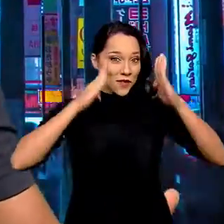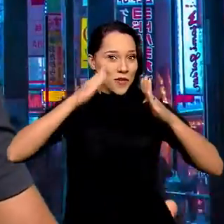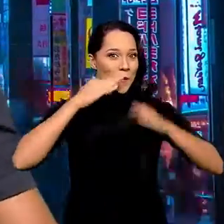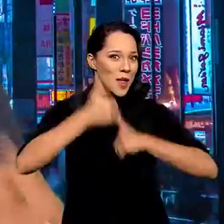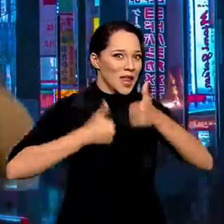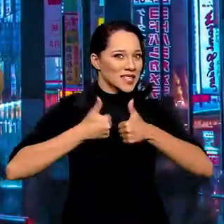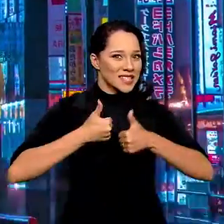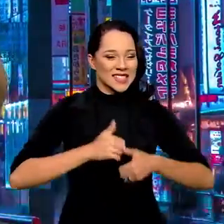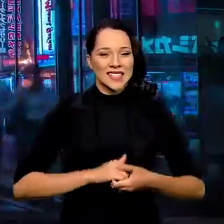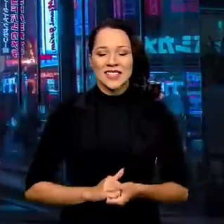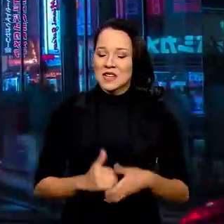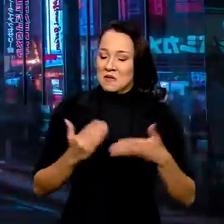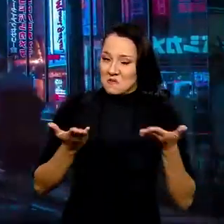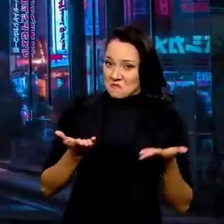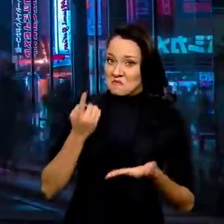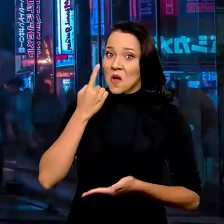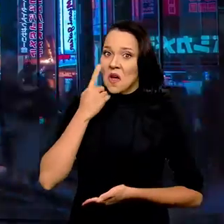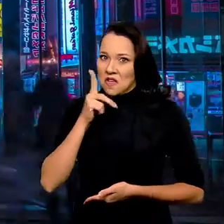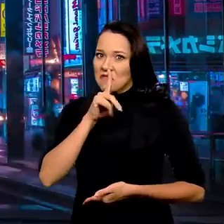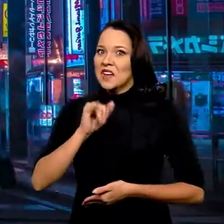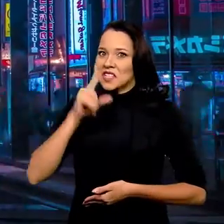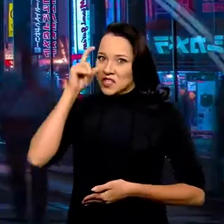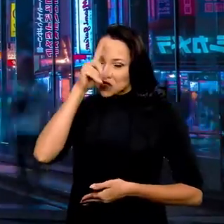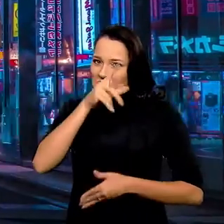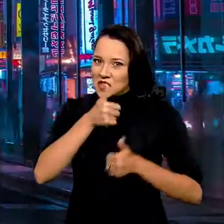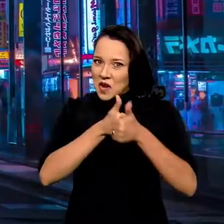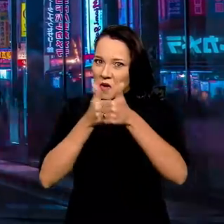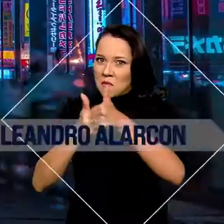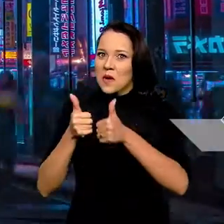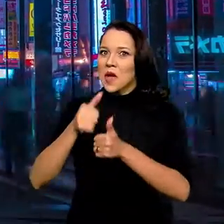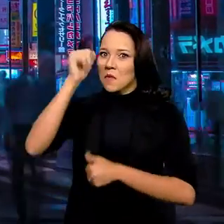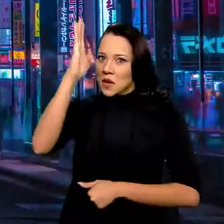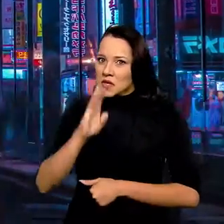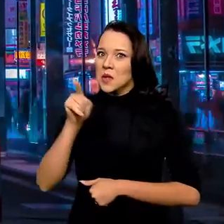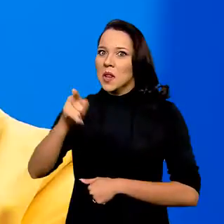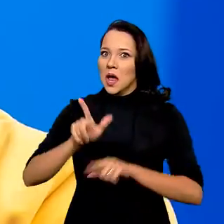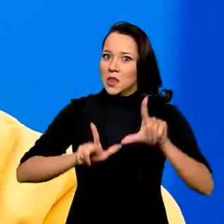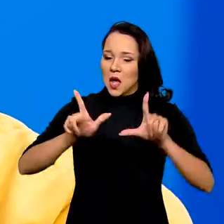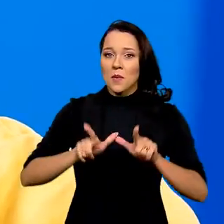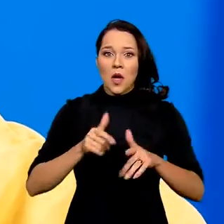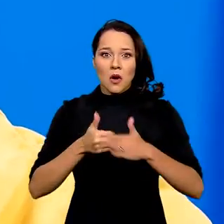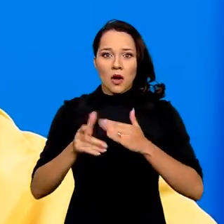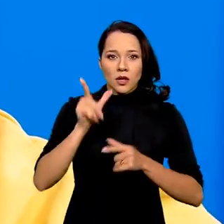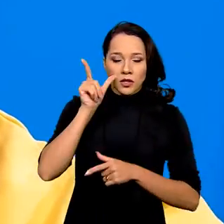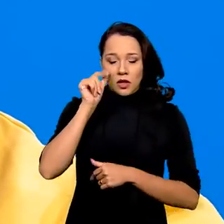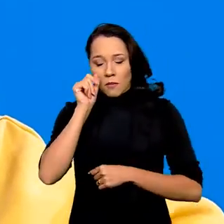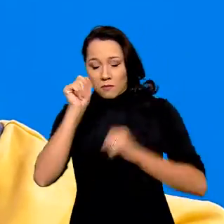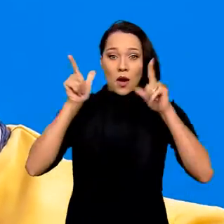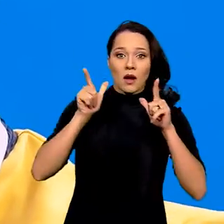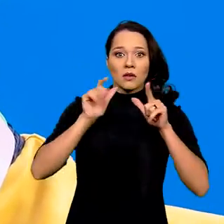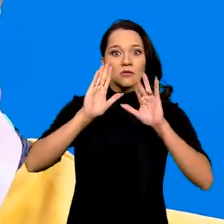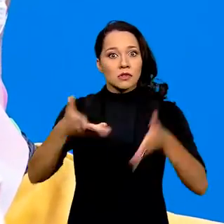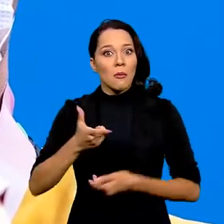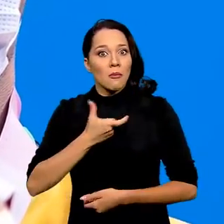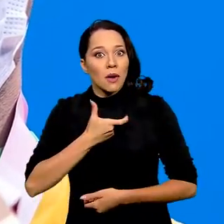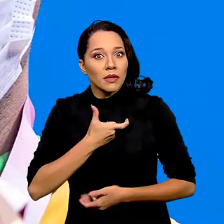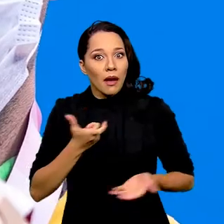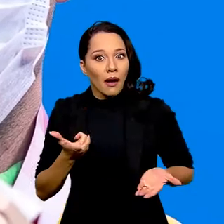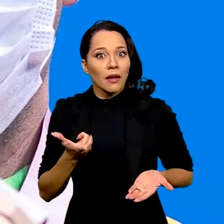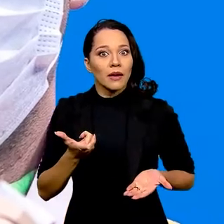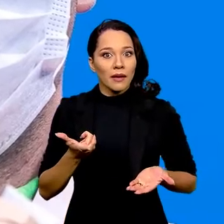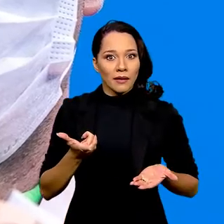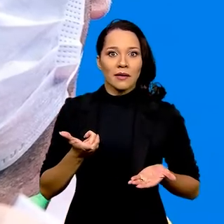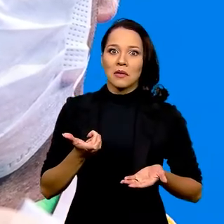Salve, salve galera, beleza? Olha, vai ser difícil acompanhar os brasileiros lá em Tóquio, Qualquer cochilada que a gente dá, quando abre o olho,